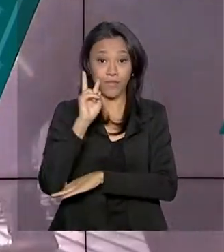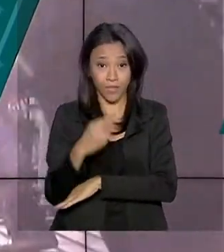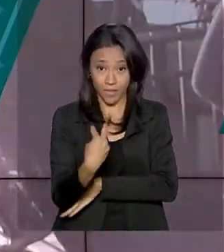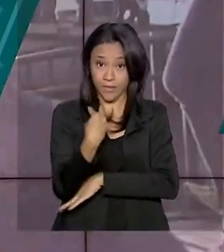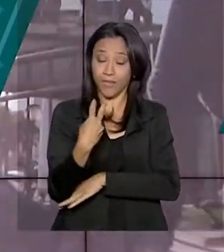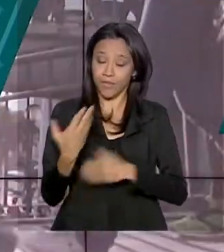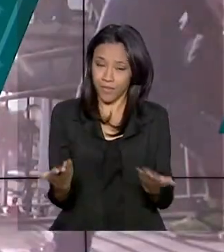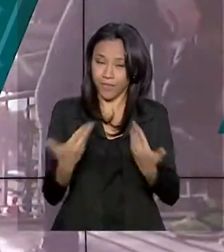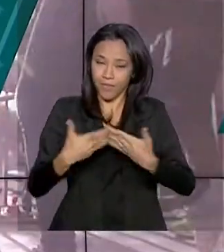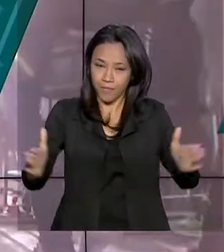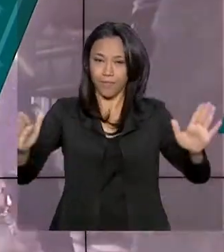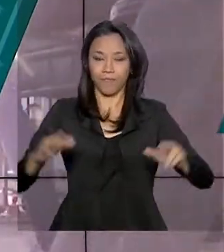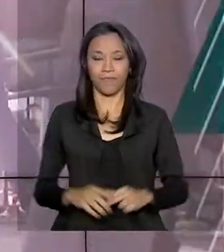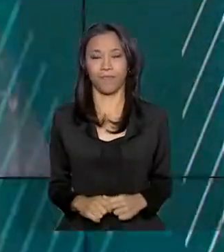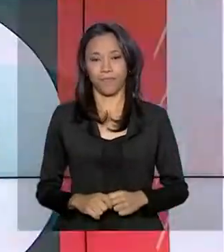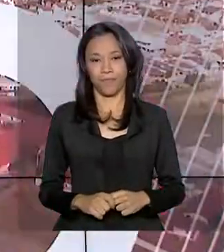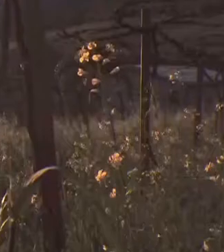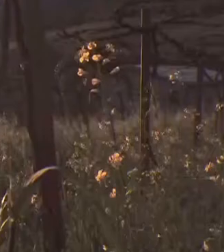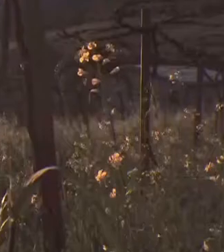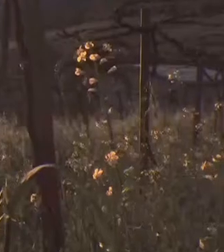Brasil em Dia já está no ar.